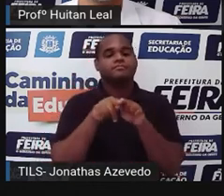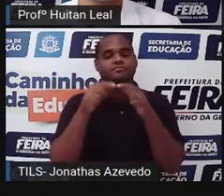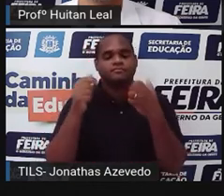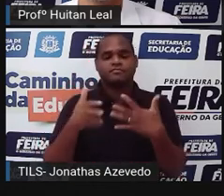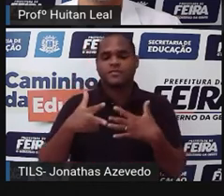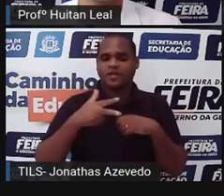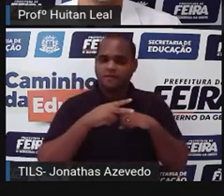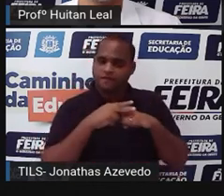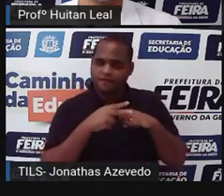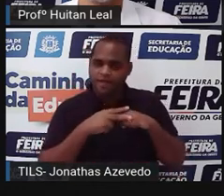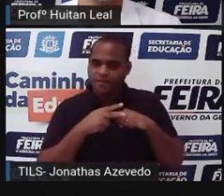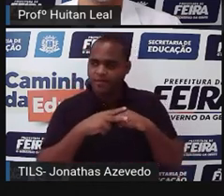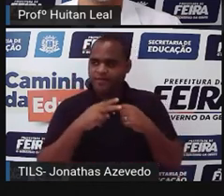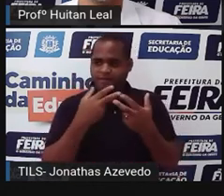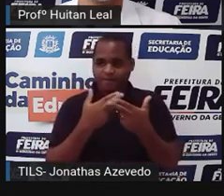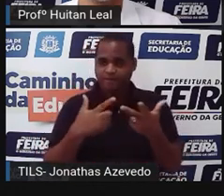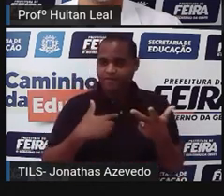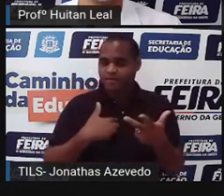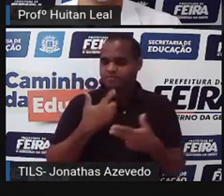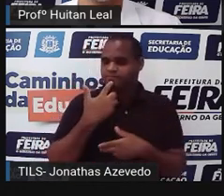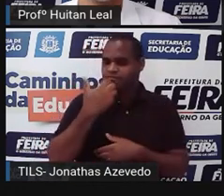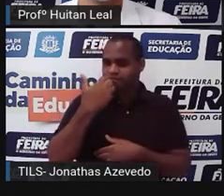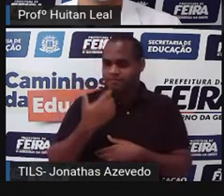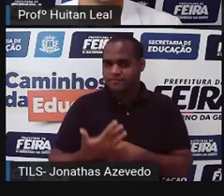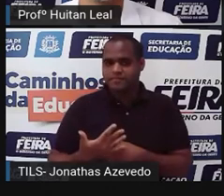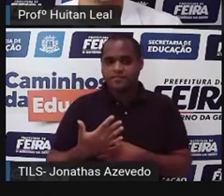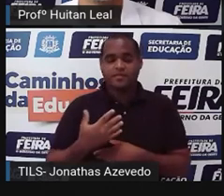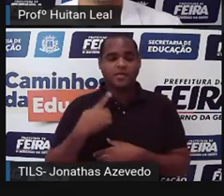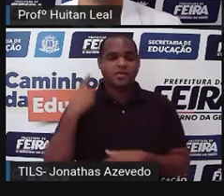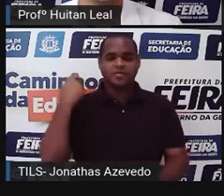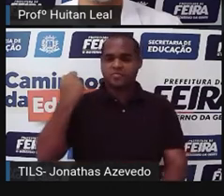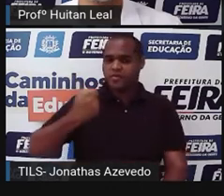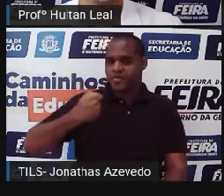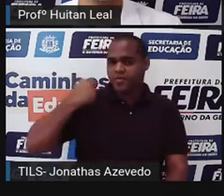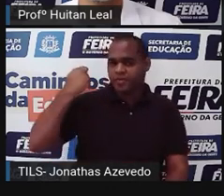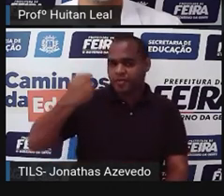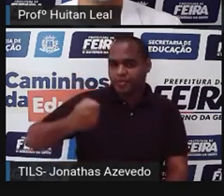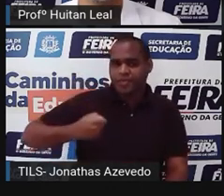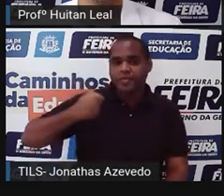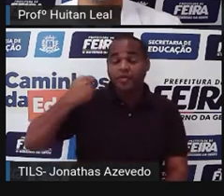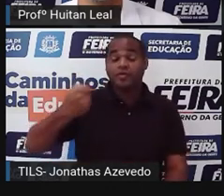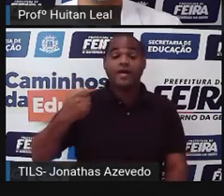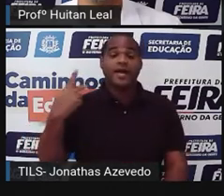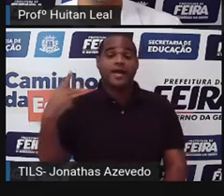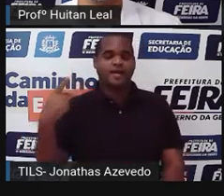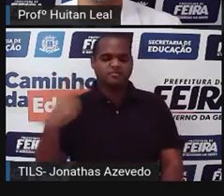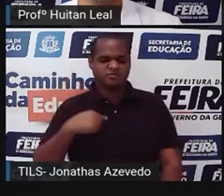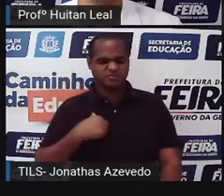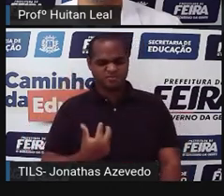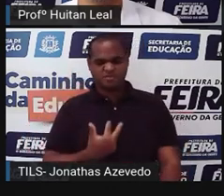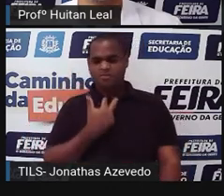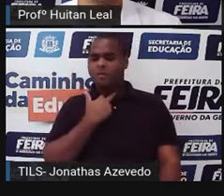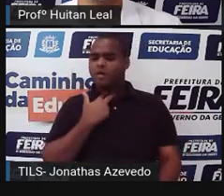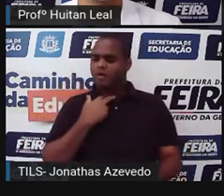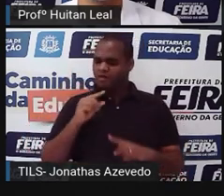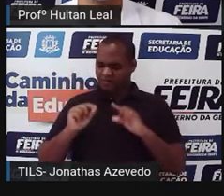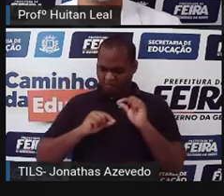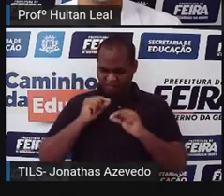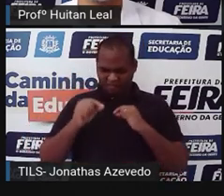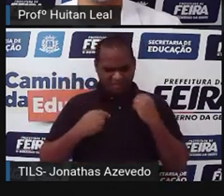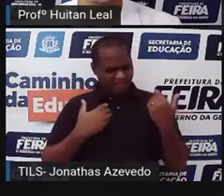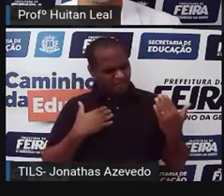verbos que vão indicar essa fala. Por exemplo, aí, protestou ela. Você não pode fazer isso comigo.